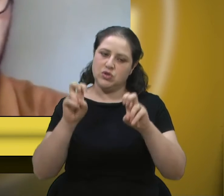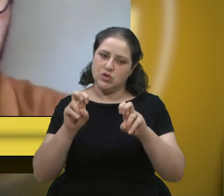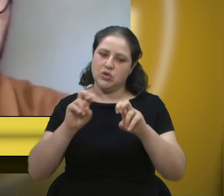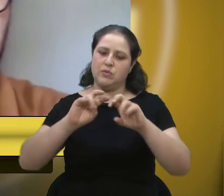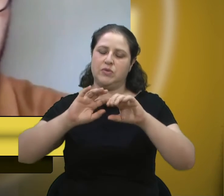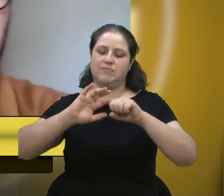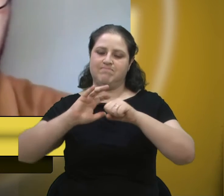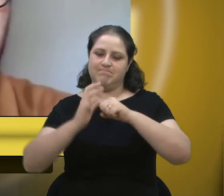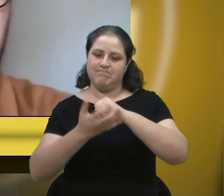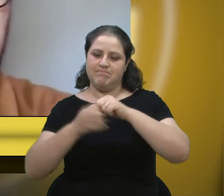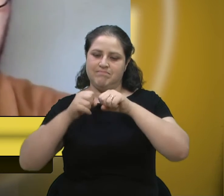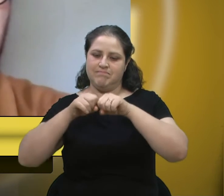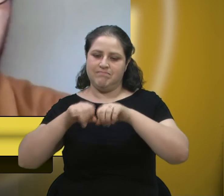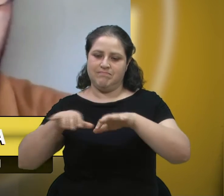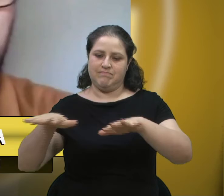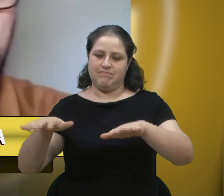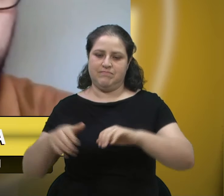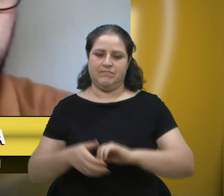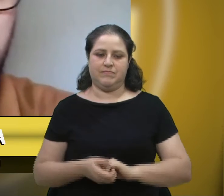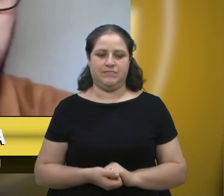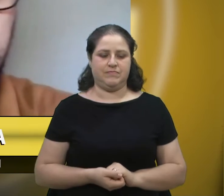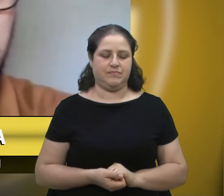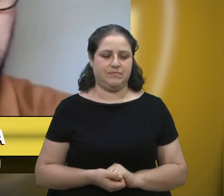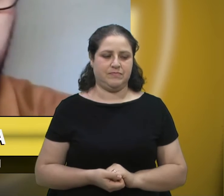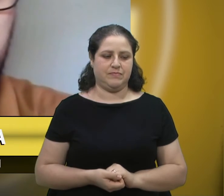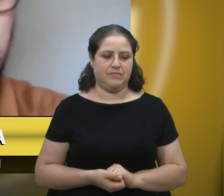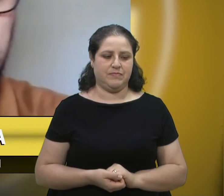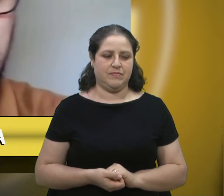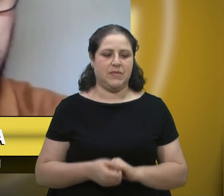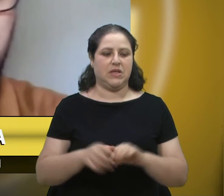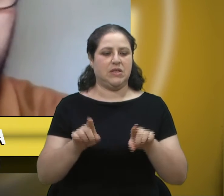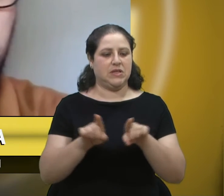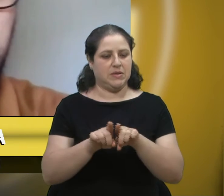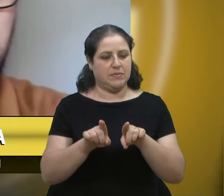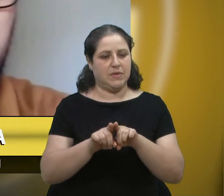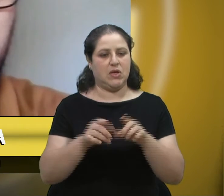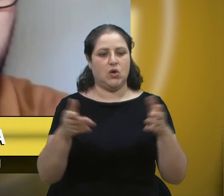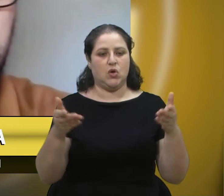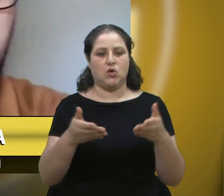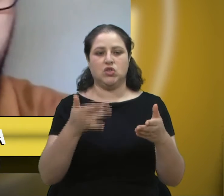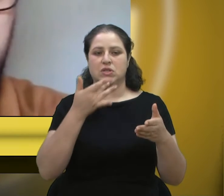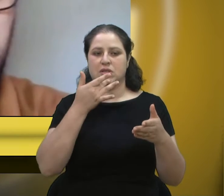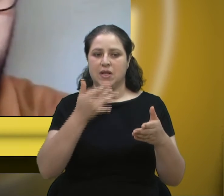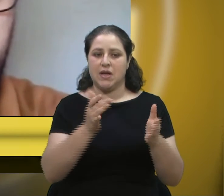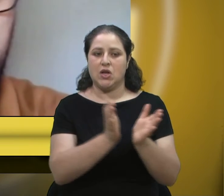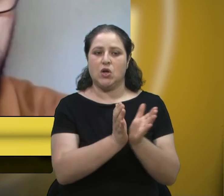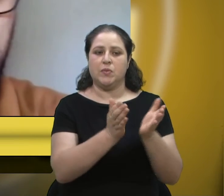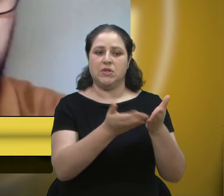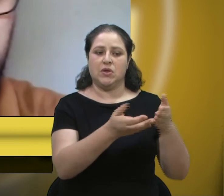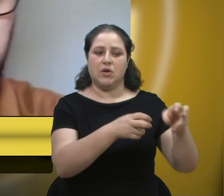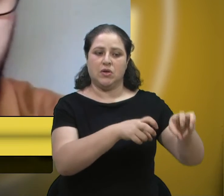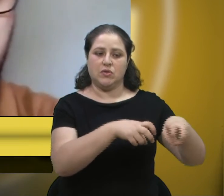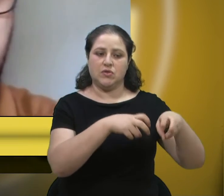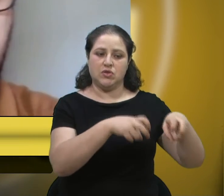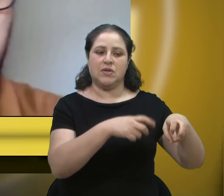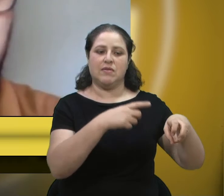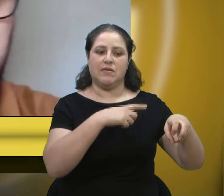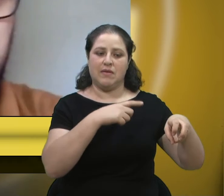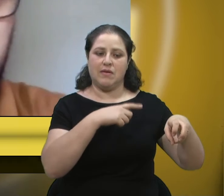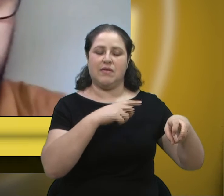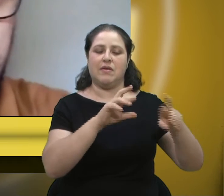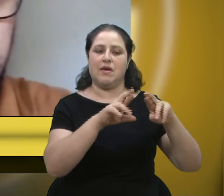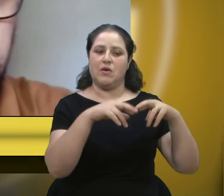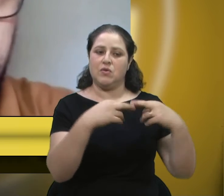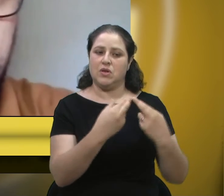fim, já lhe concedo, vereadora Marisol, por fim, só destacar que hoje à tarde a Comissão de Agricultura tem uma reunião com o Prefeito Municipal, Comissão de